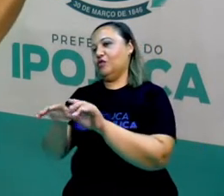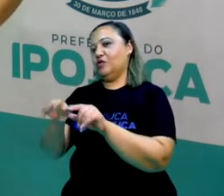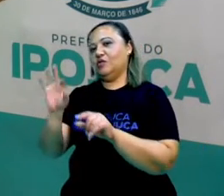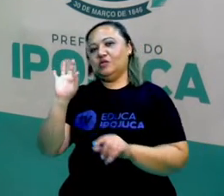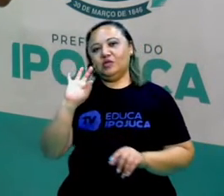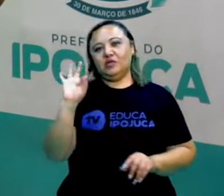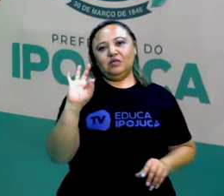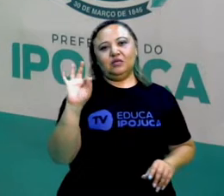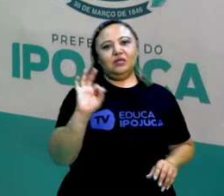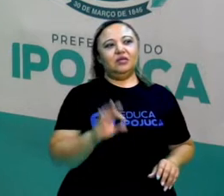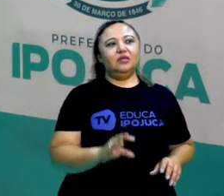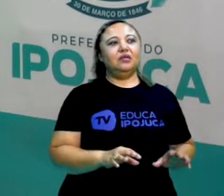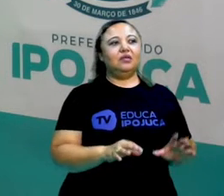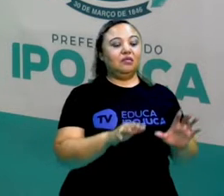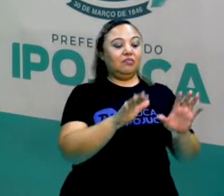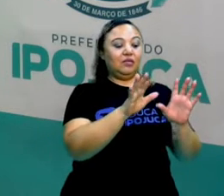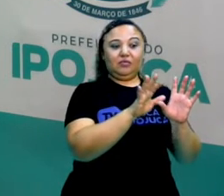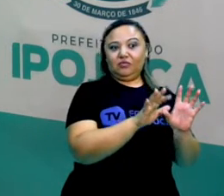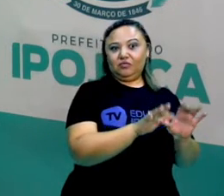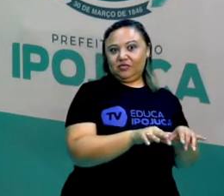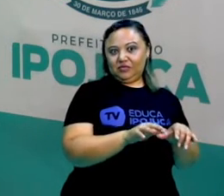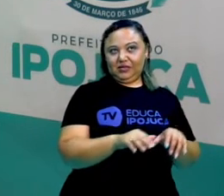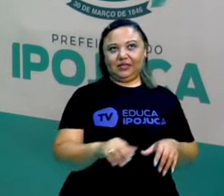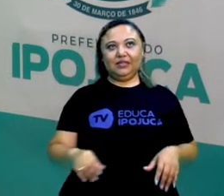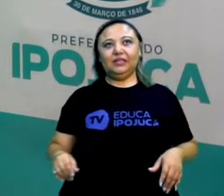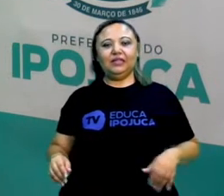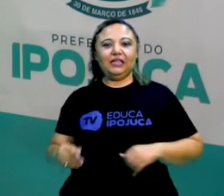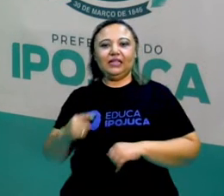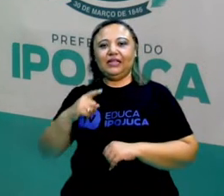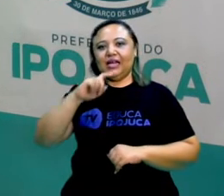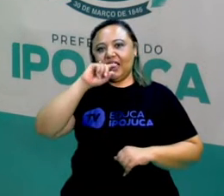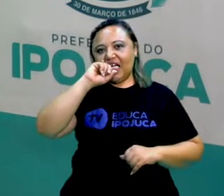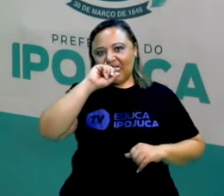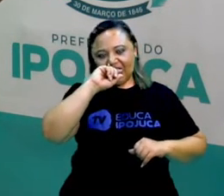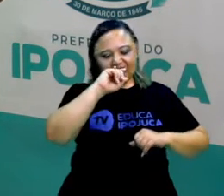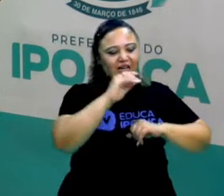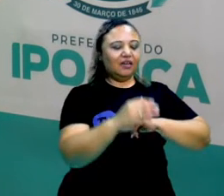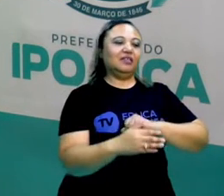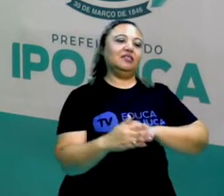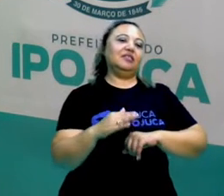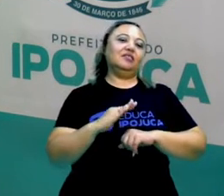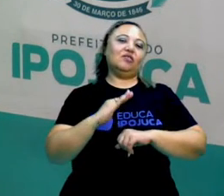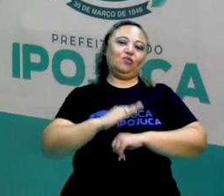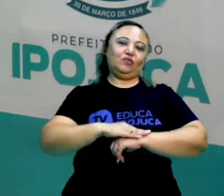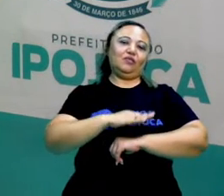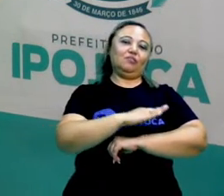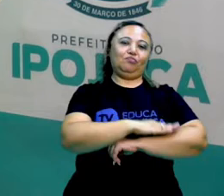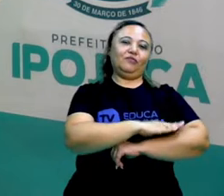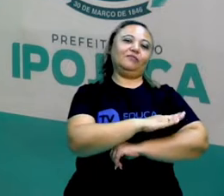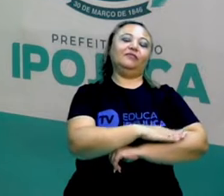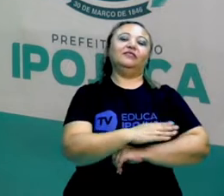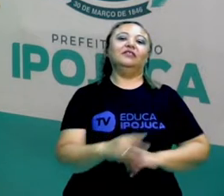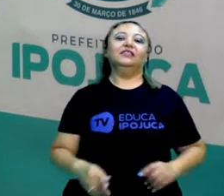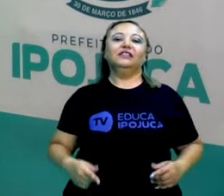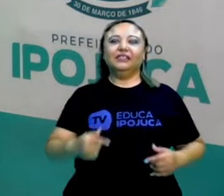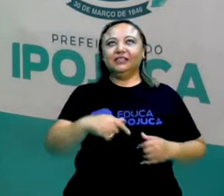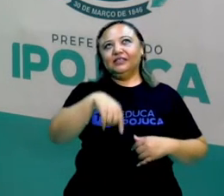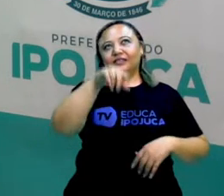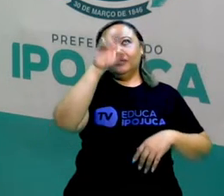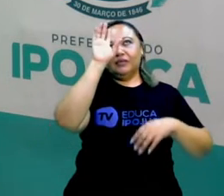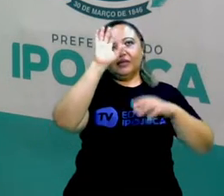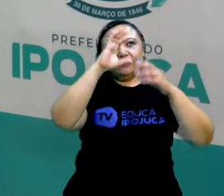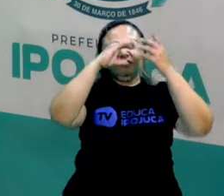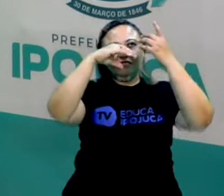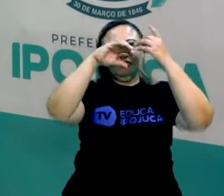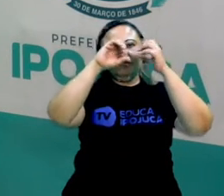voavam ficaram se gabando, fazendo ciúme ao sapo, porque eles iriam para a festa no céu. E o sapo,